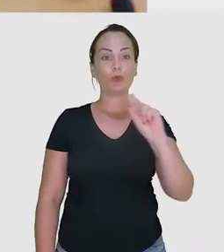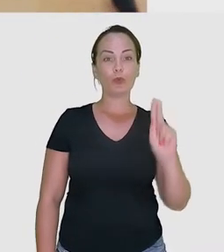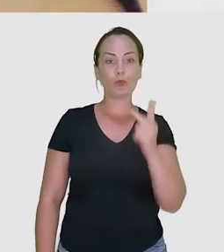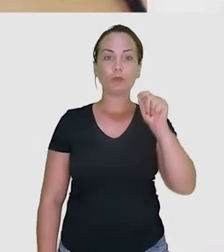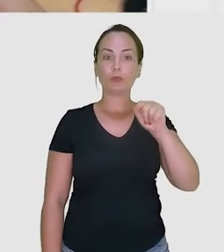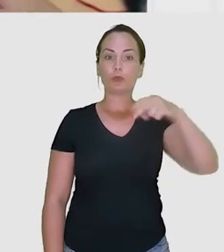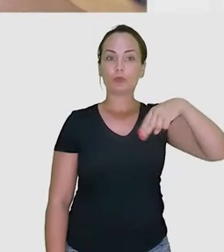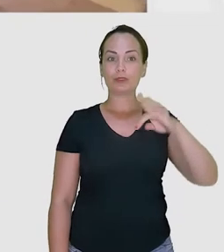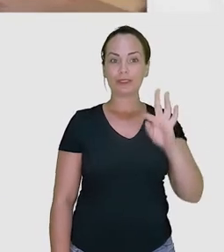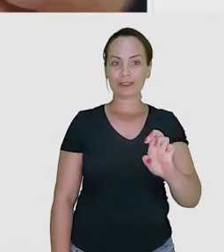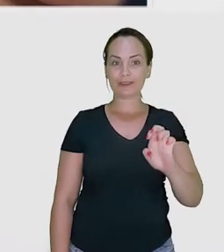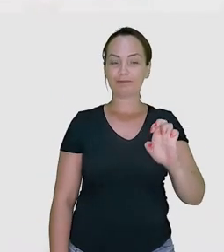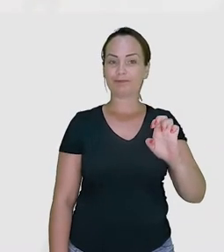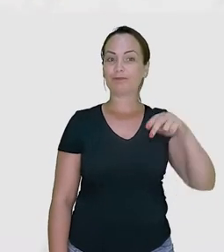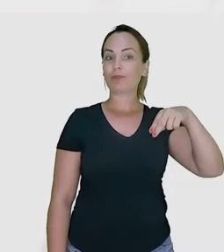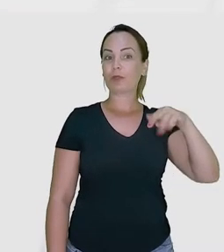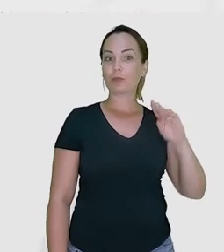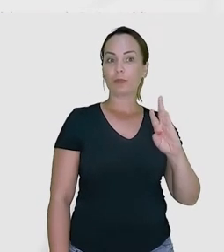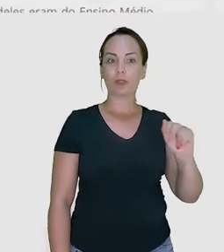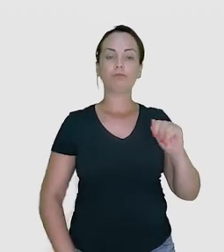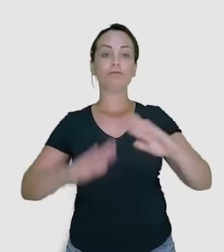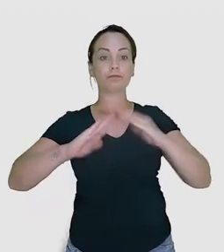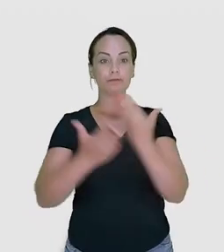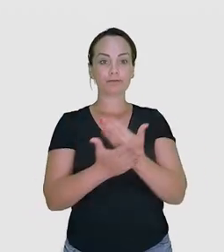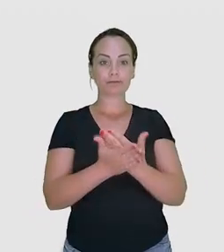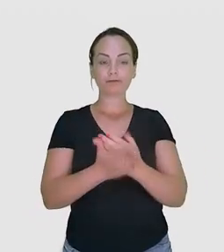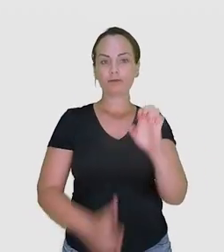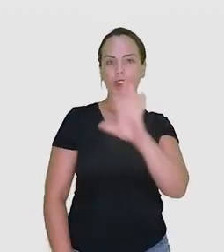o nosso site em www.wash.net.br